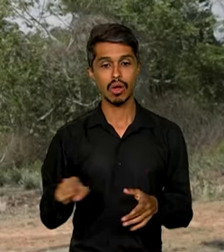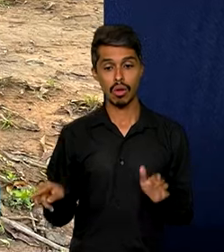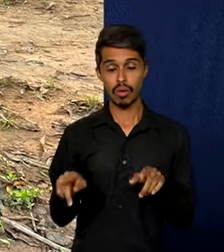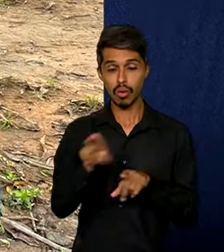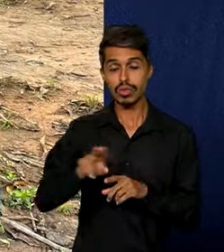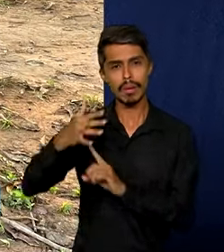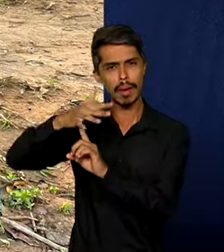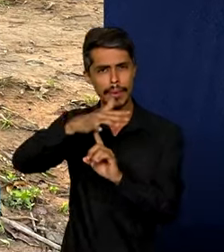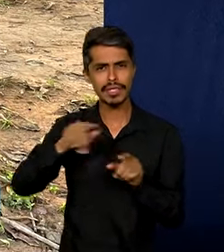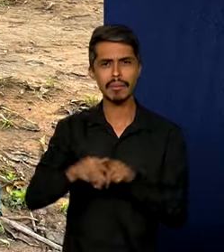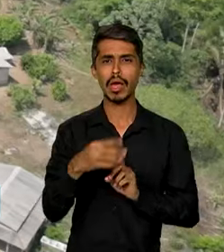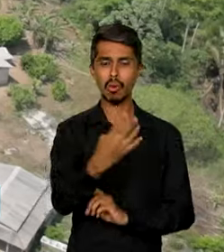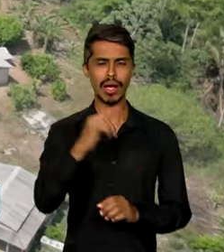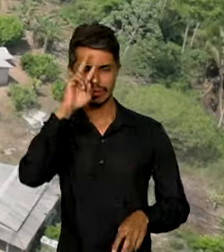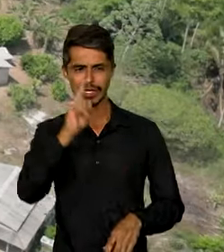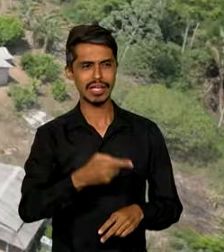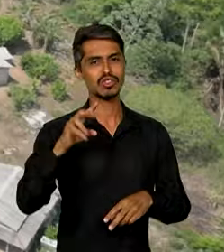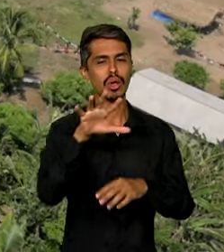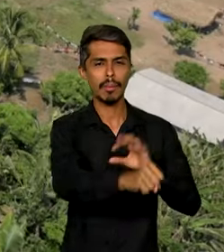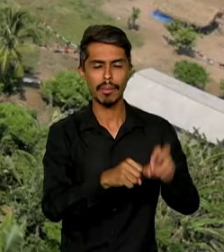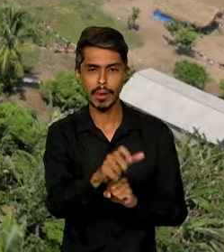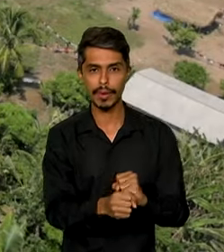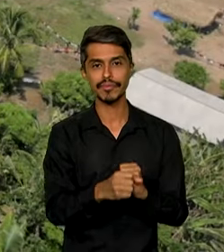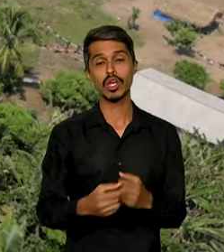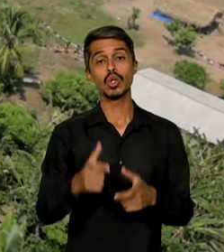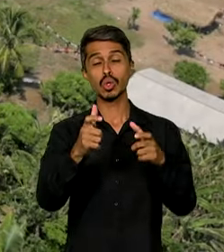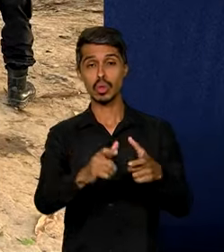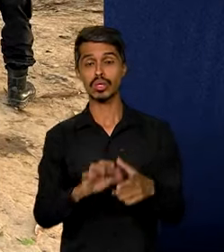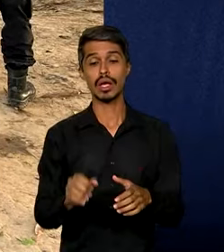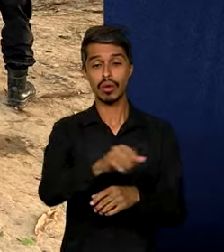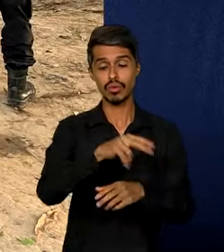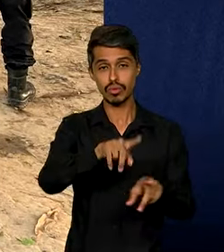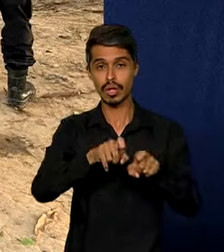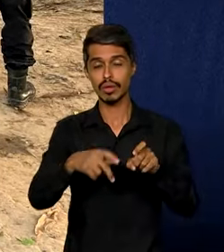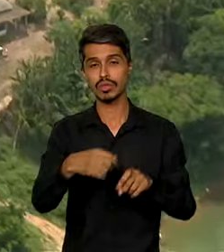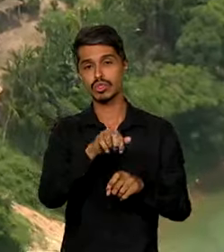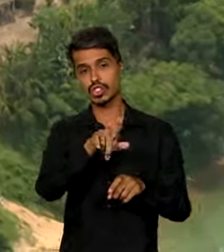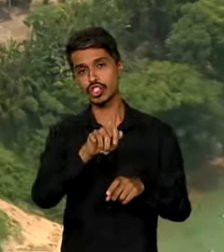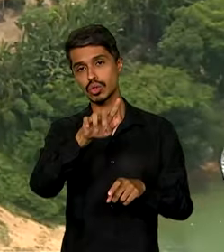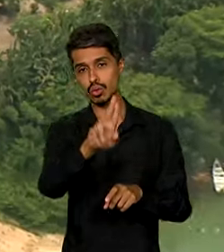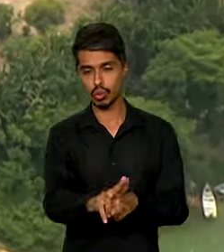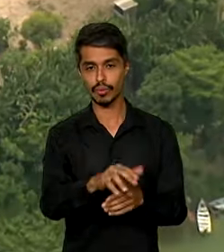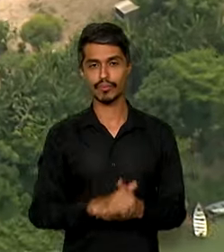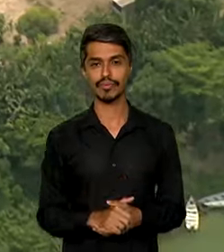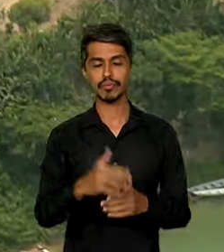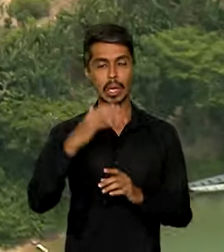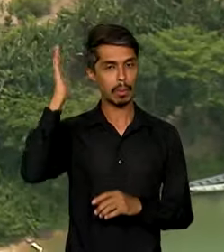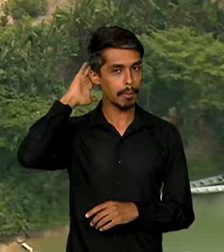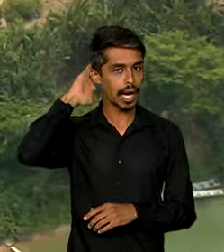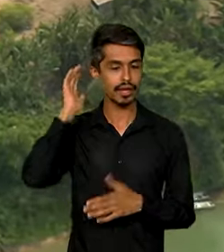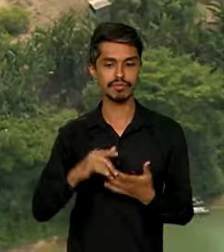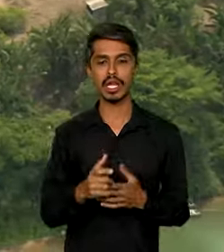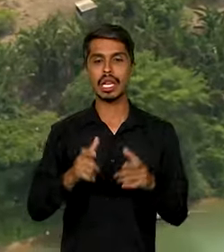e quatro mandados de busca e apreensão na Vila Sudoeste, zona rural de São Félix do Xingu, no Pará. A associação criminosa obtia